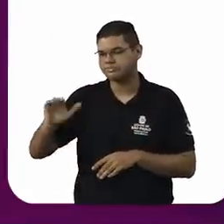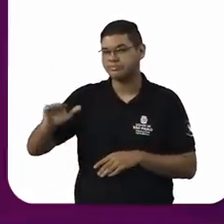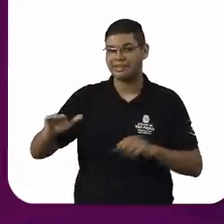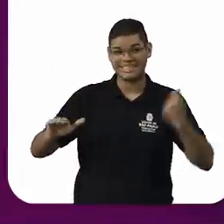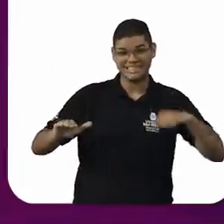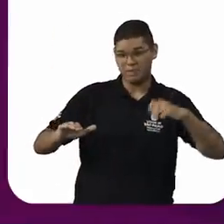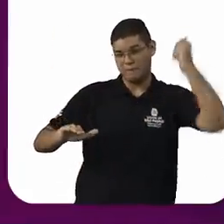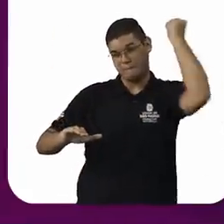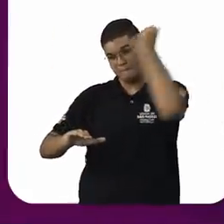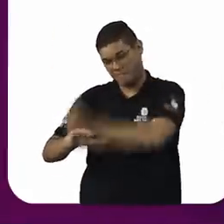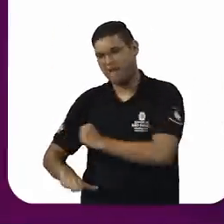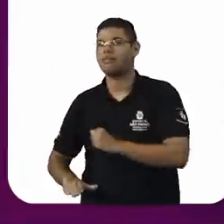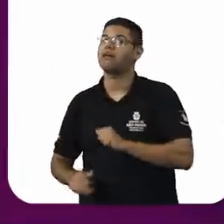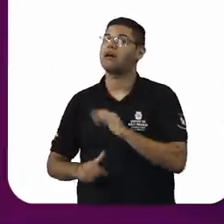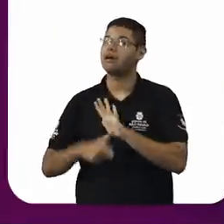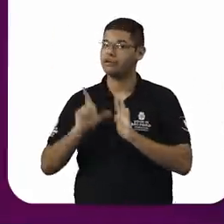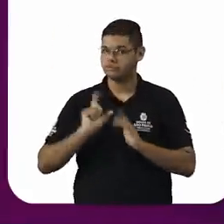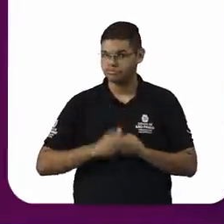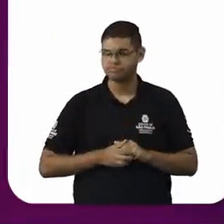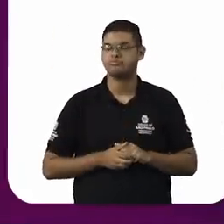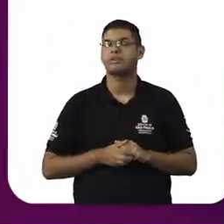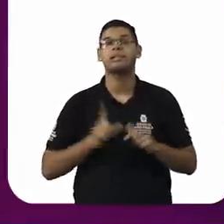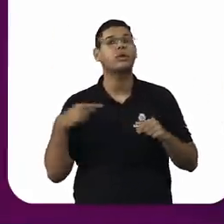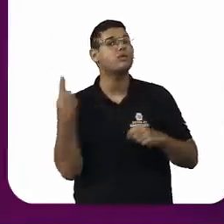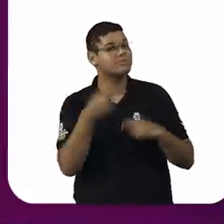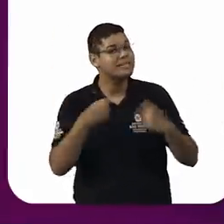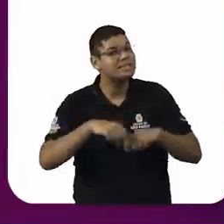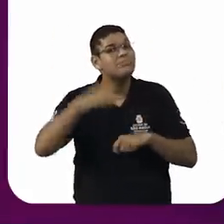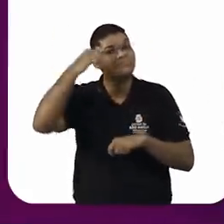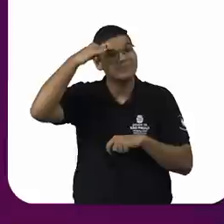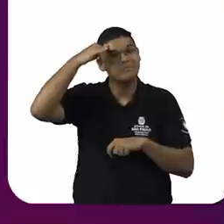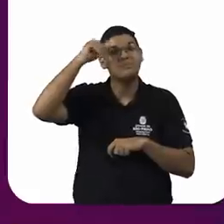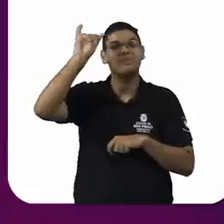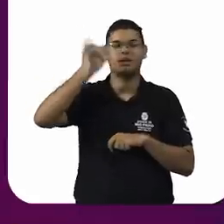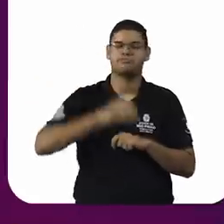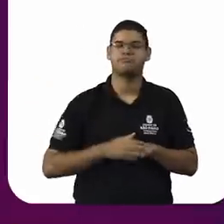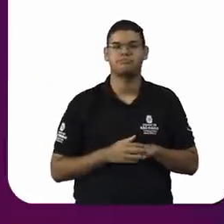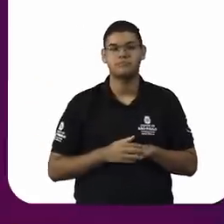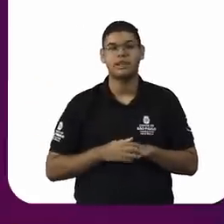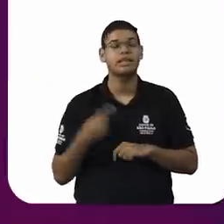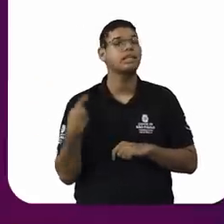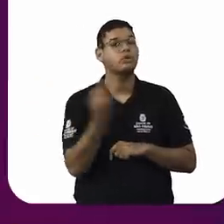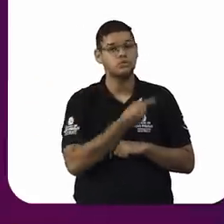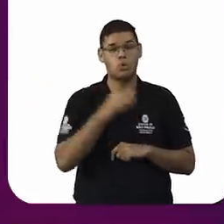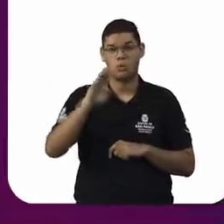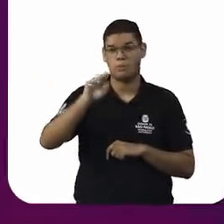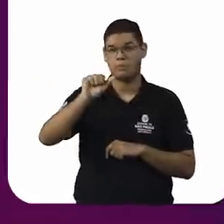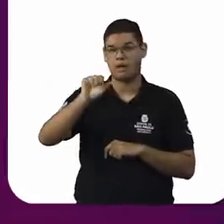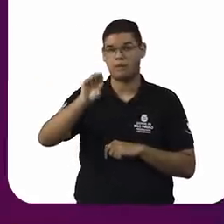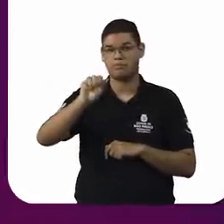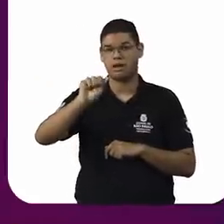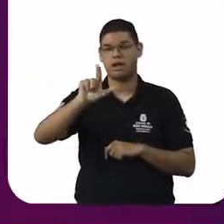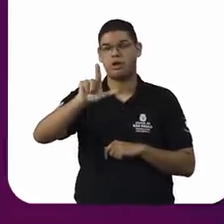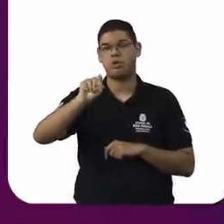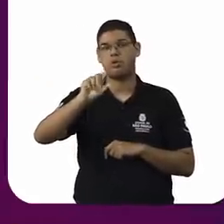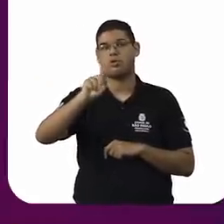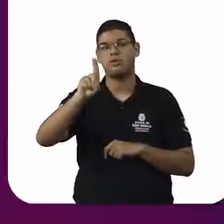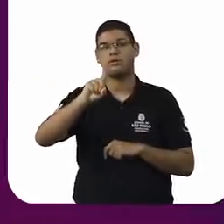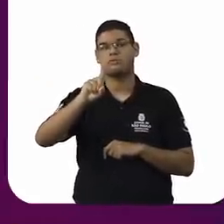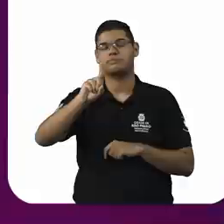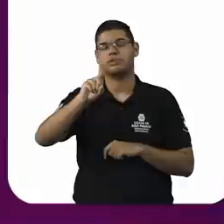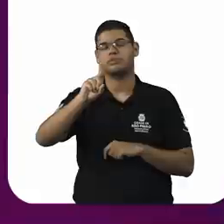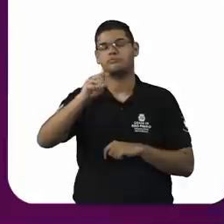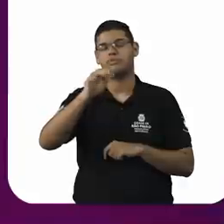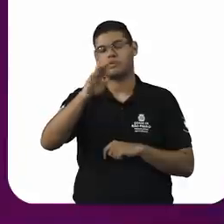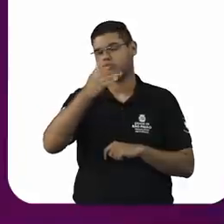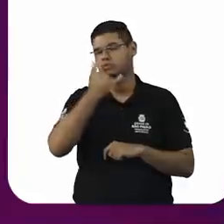nós precisamos nos prevenir. E é importante eu dizer que eu sou um babalorixá. Eu sou uma pessoa da cultura de terreiro. Eu